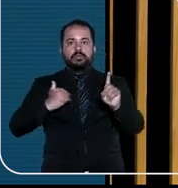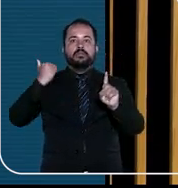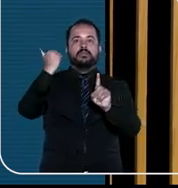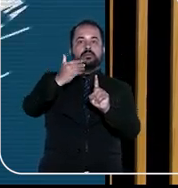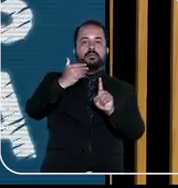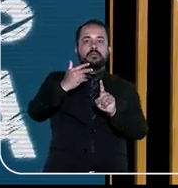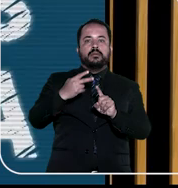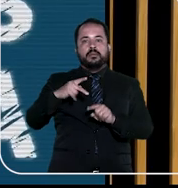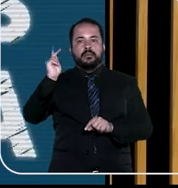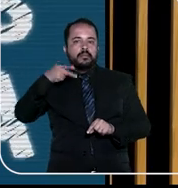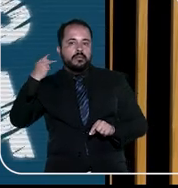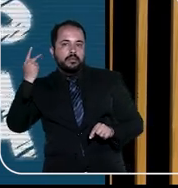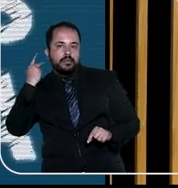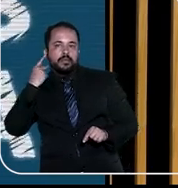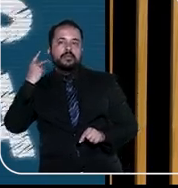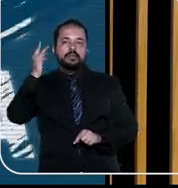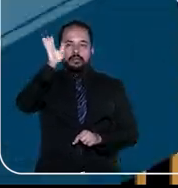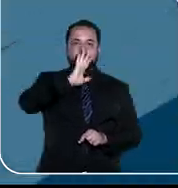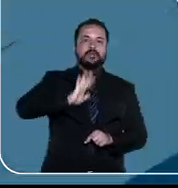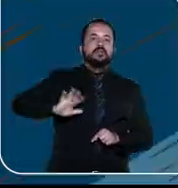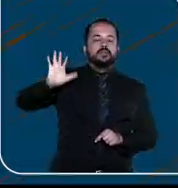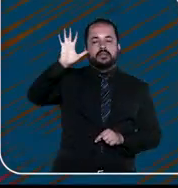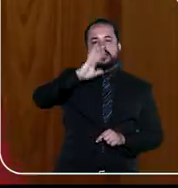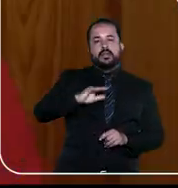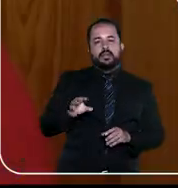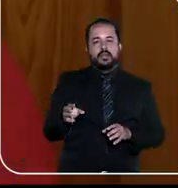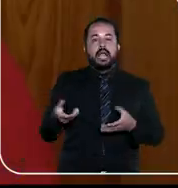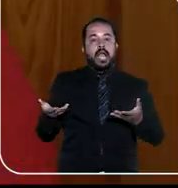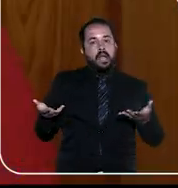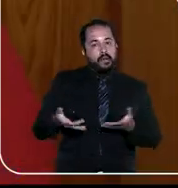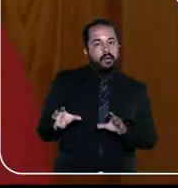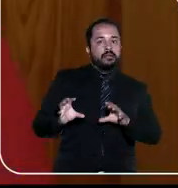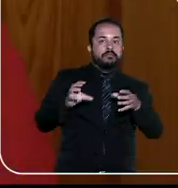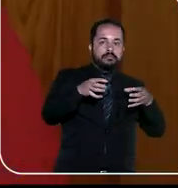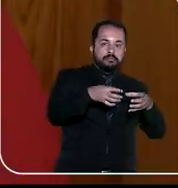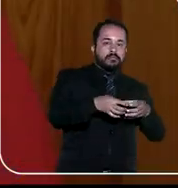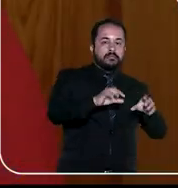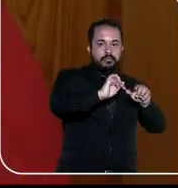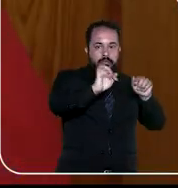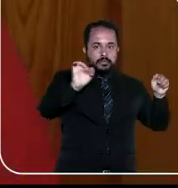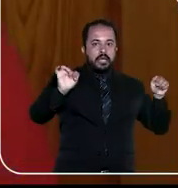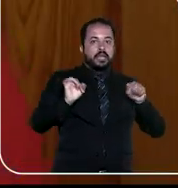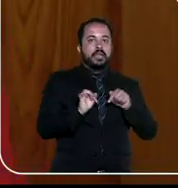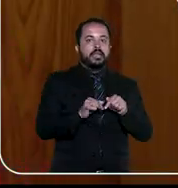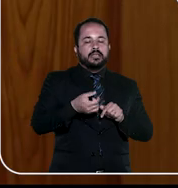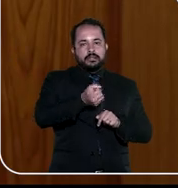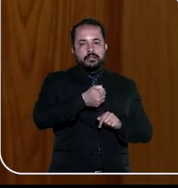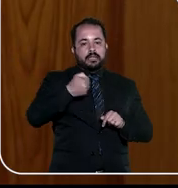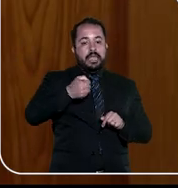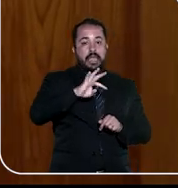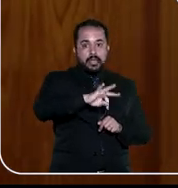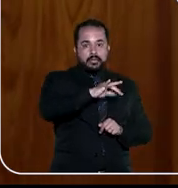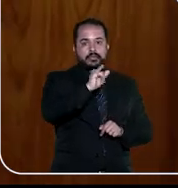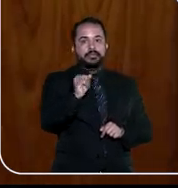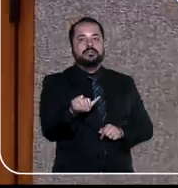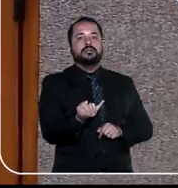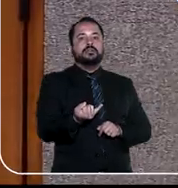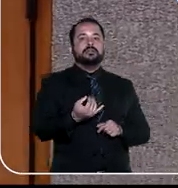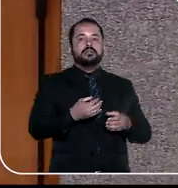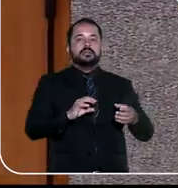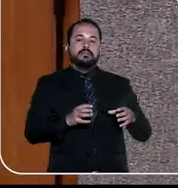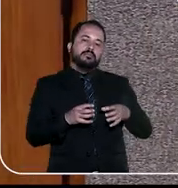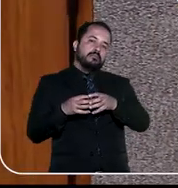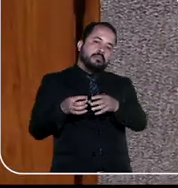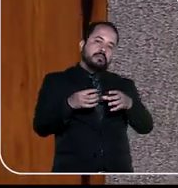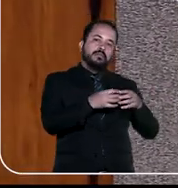desembargadores, procuradores da República. A gente vai agora conhecer a sala de uma sessão do STJ. O